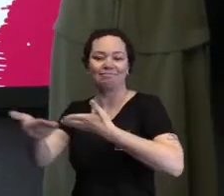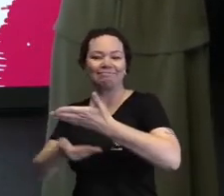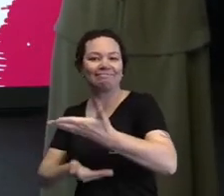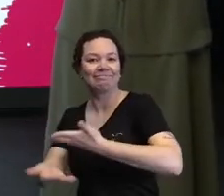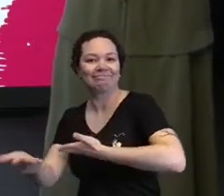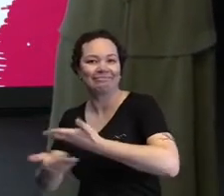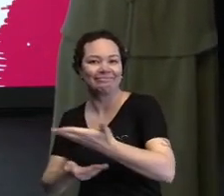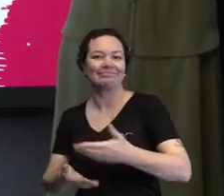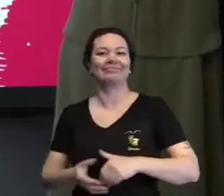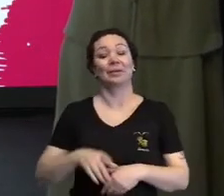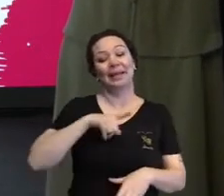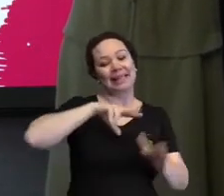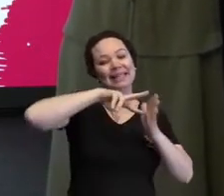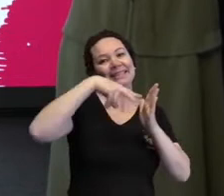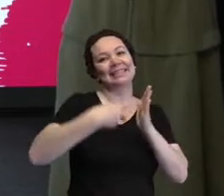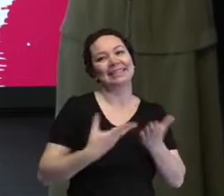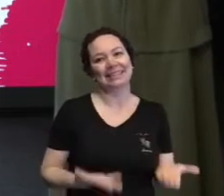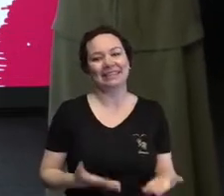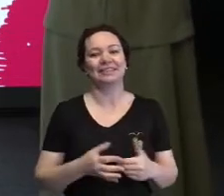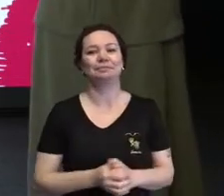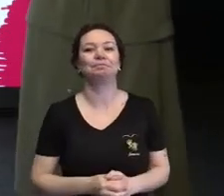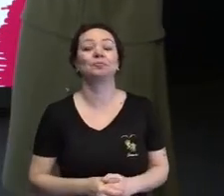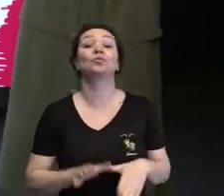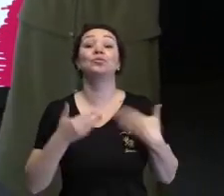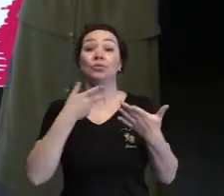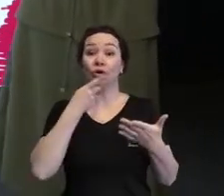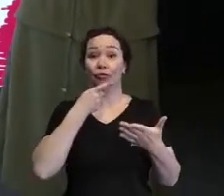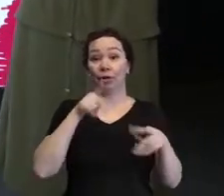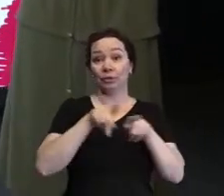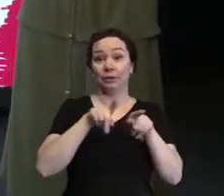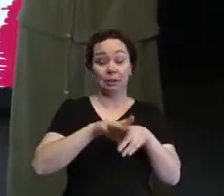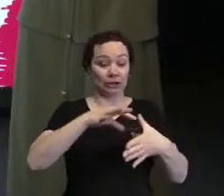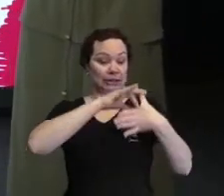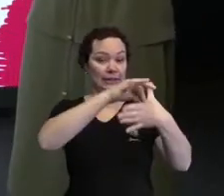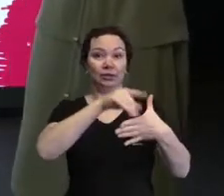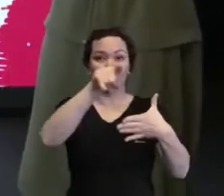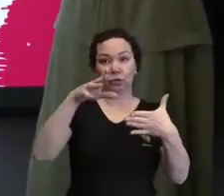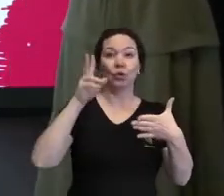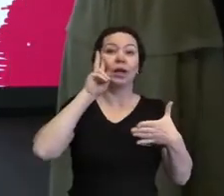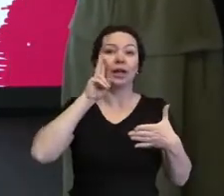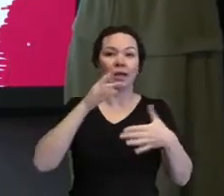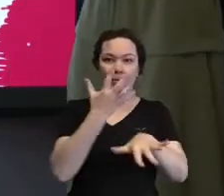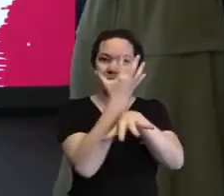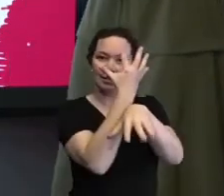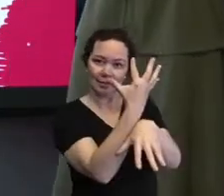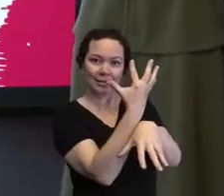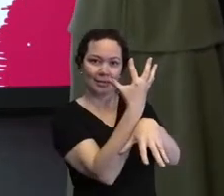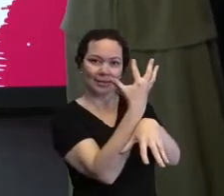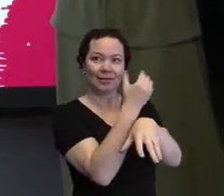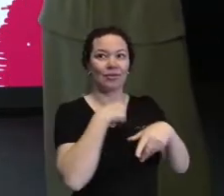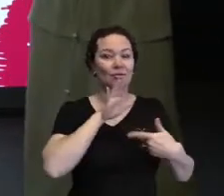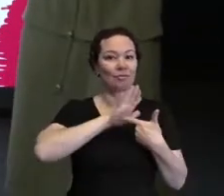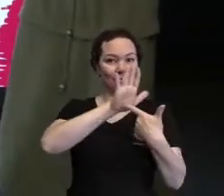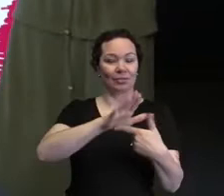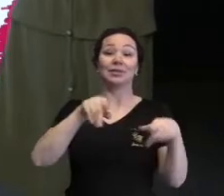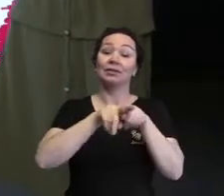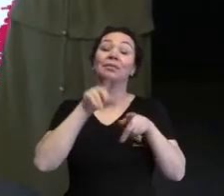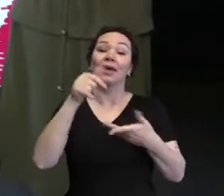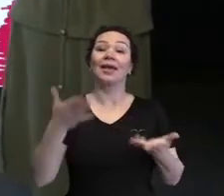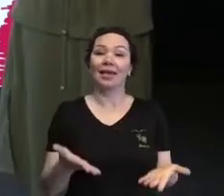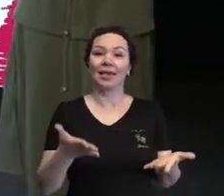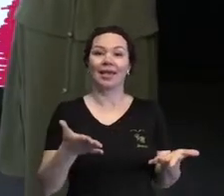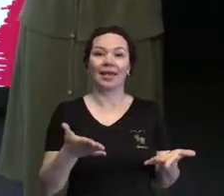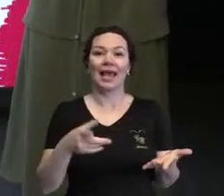sentido. E aí, quando eu falo do senso de liderança, vocês lembram da árvore que eu acabei de mostrar? É justamente isso.